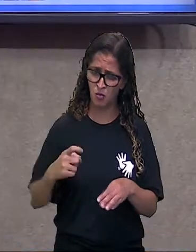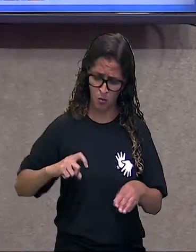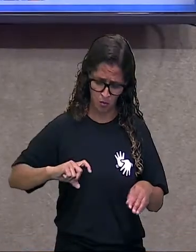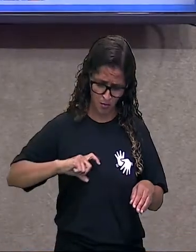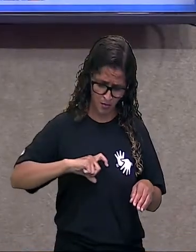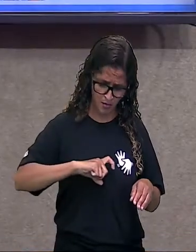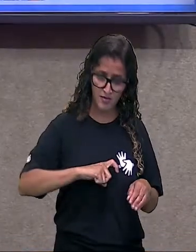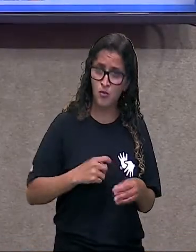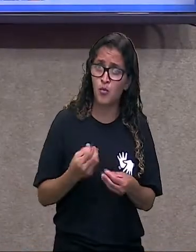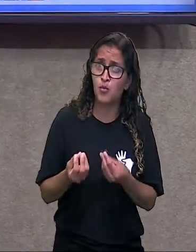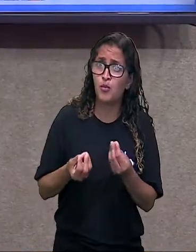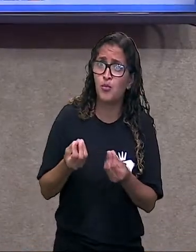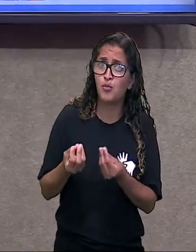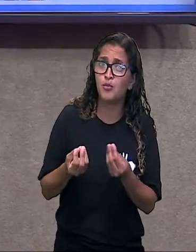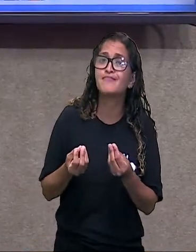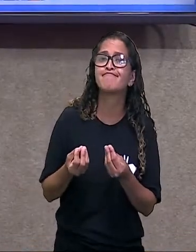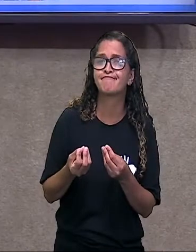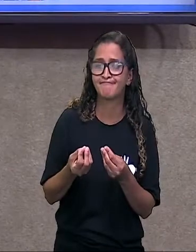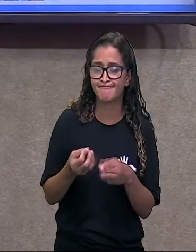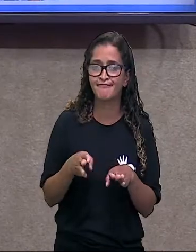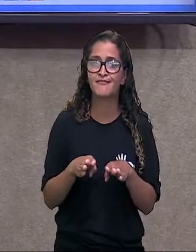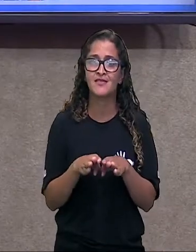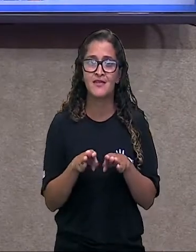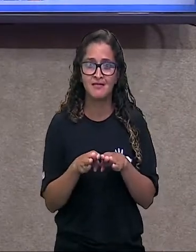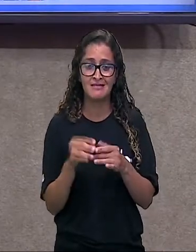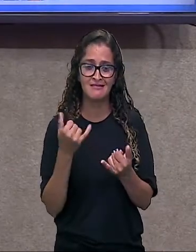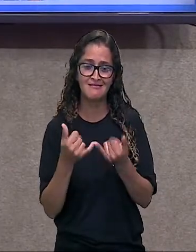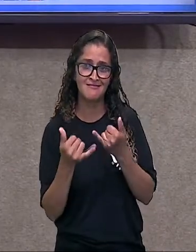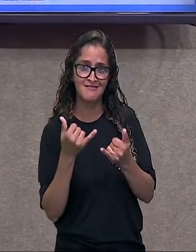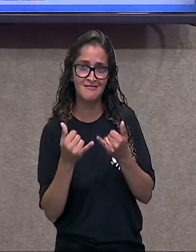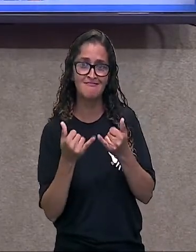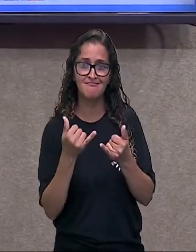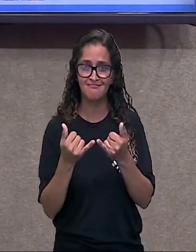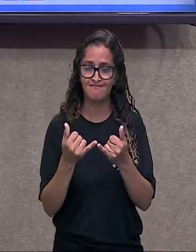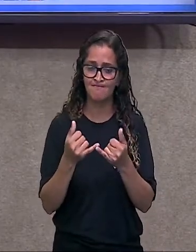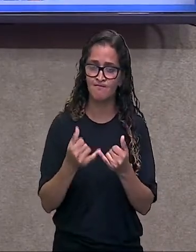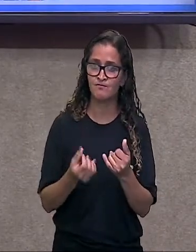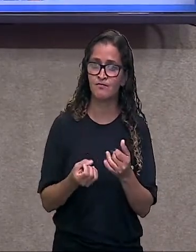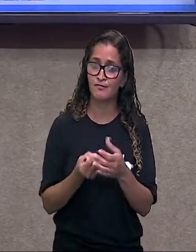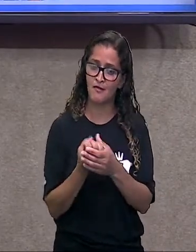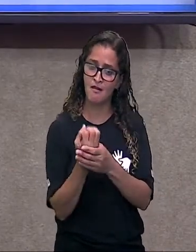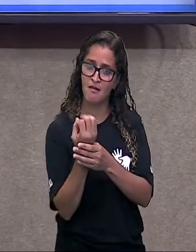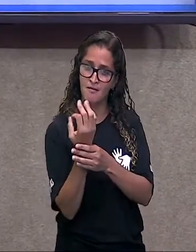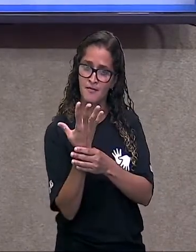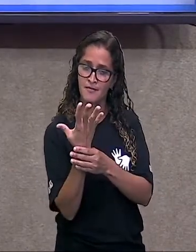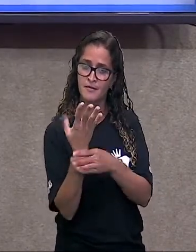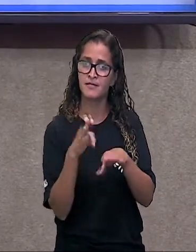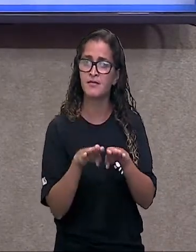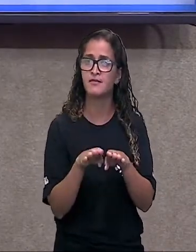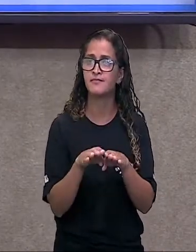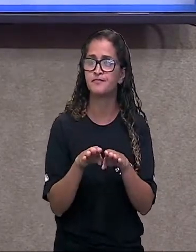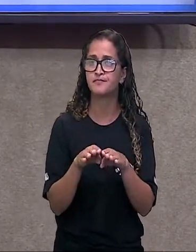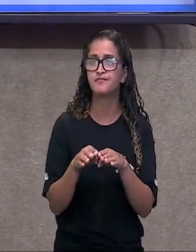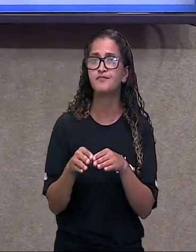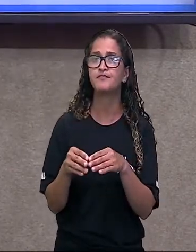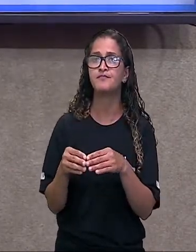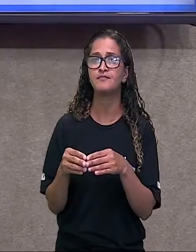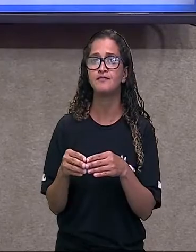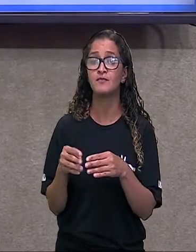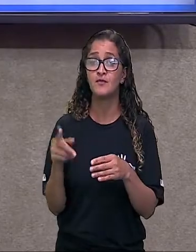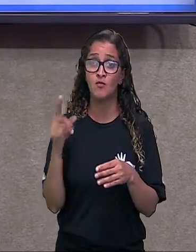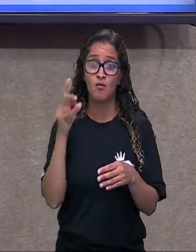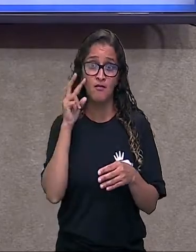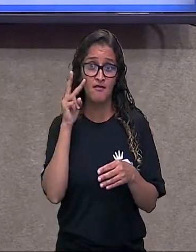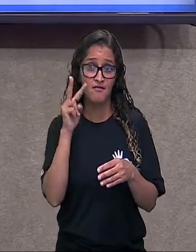geram seres semelhantes a si? Sim, as bactérias. E aí, nós vamos ver que nessas